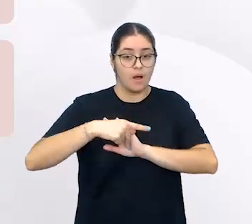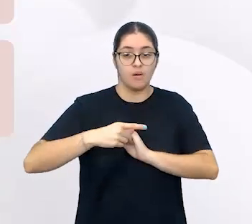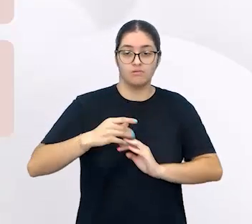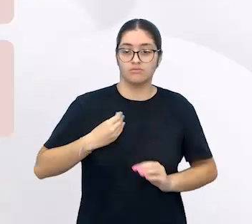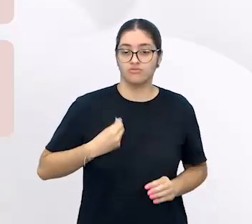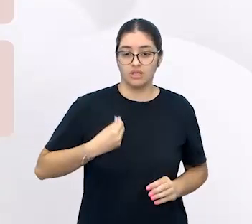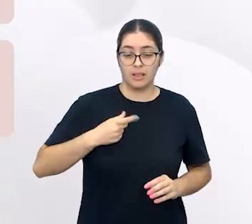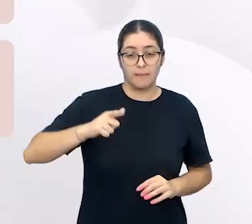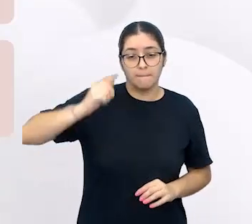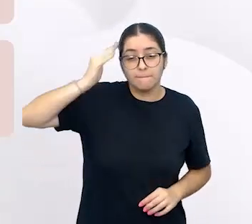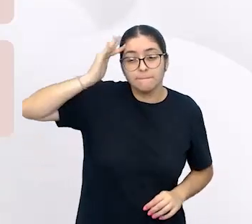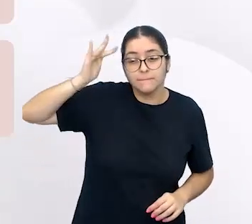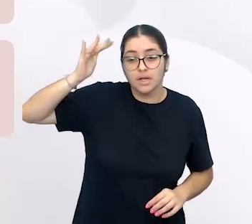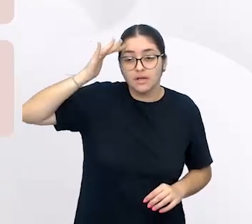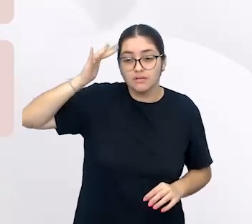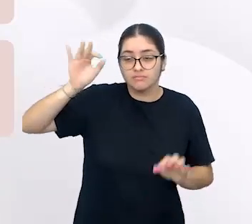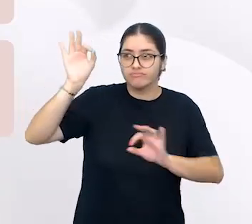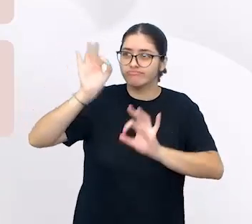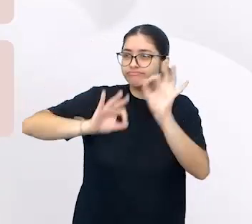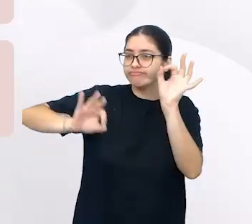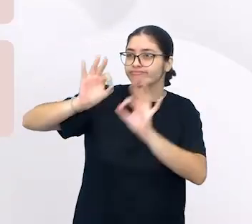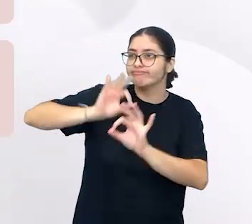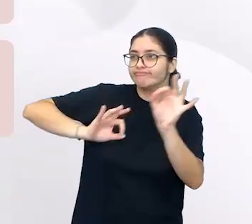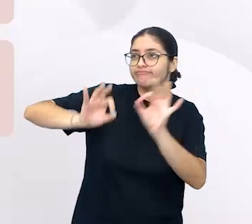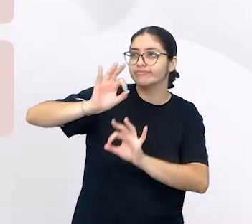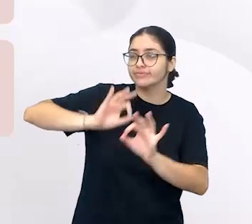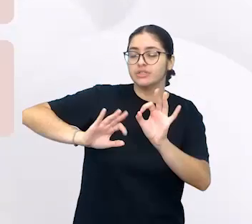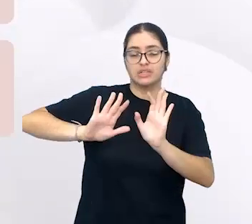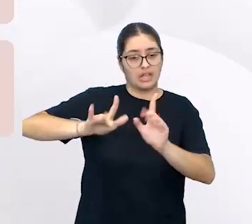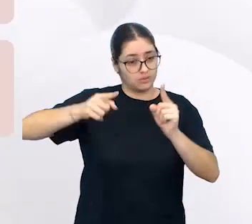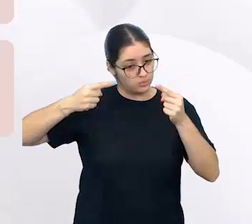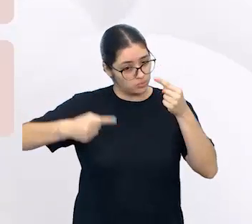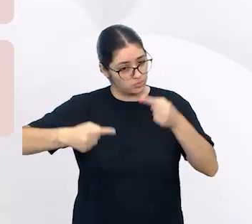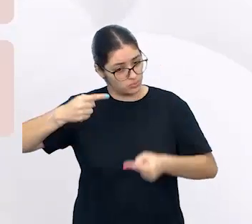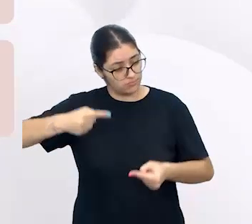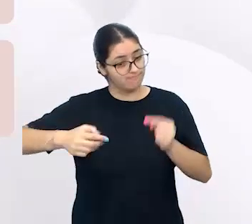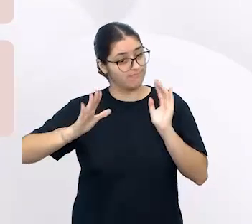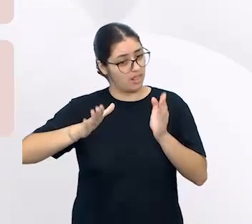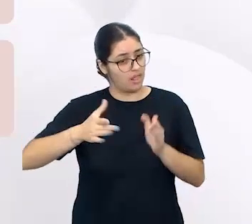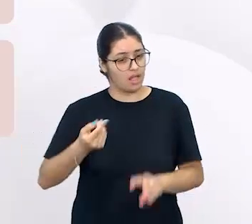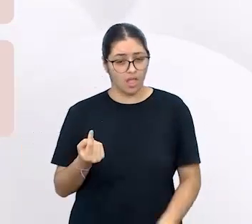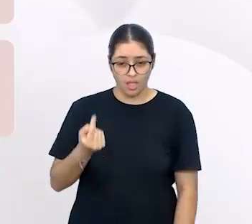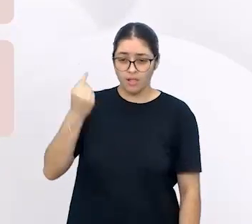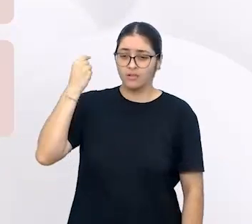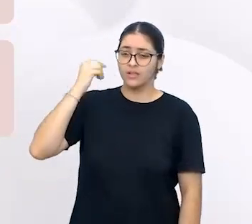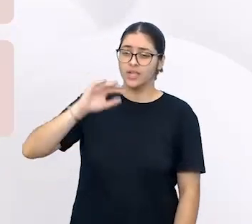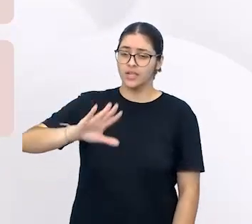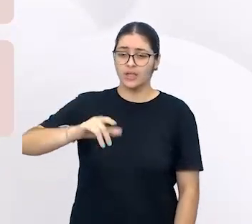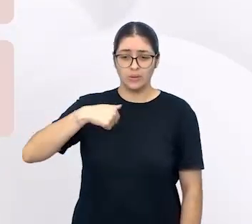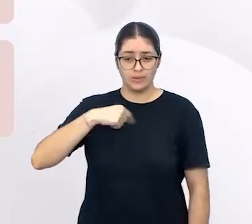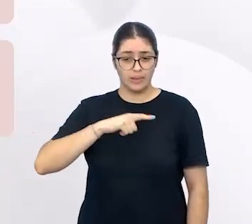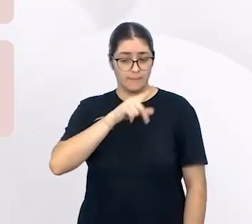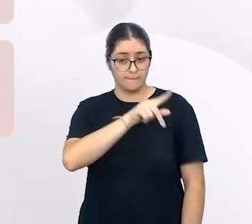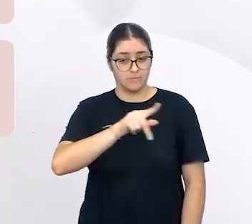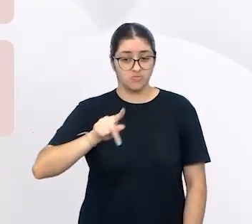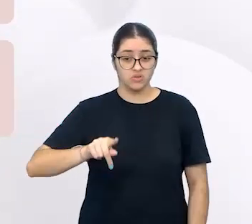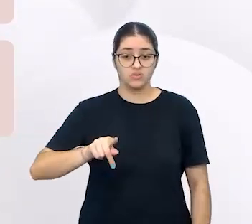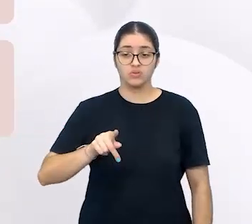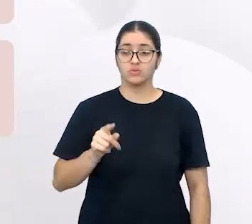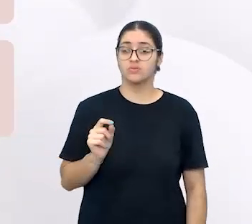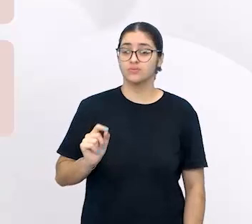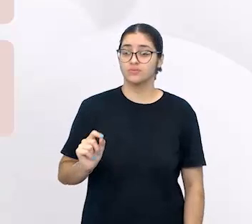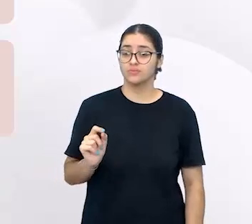pensa. Ele elabora hipóteses. Isso a gente já discutiu. Eu tenho um professor, que é o que a Silvana acabou de colocar.